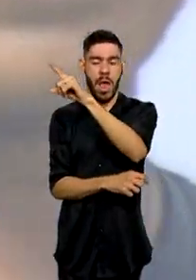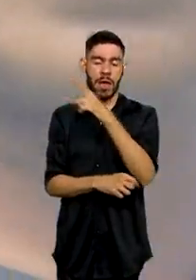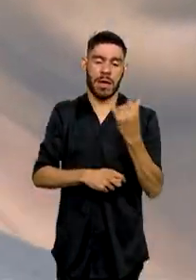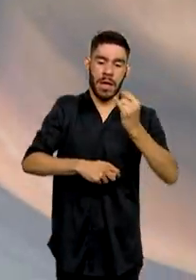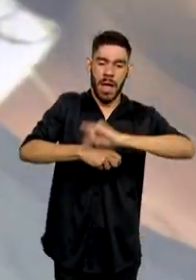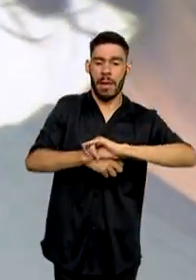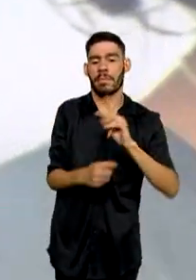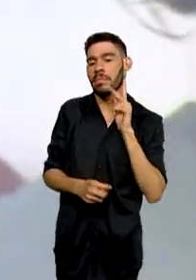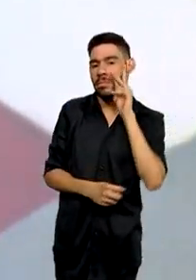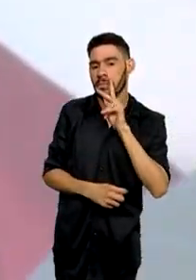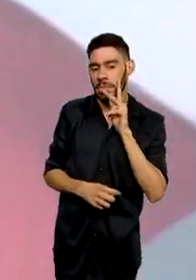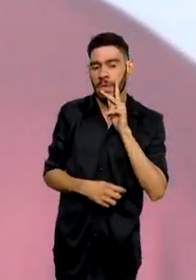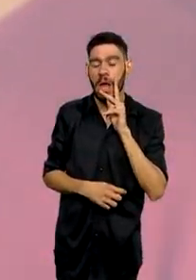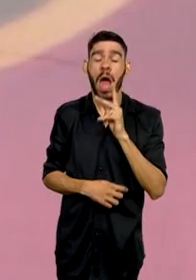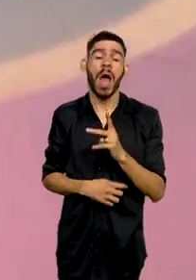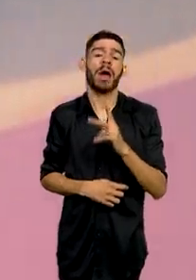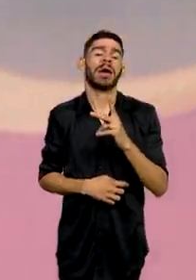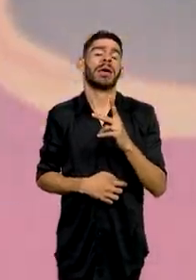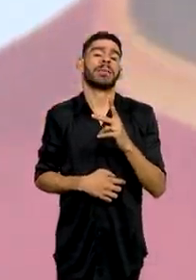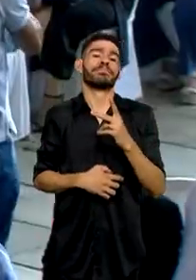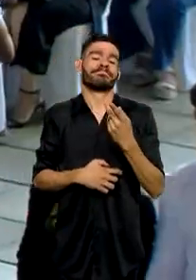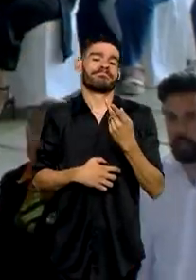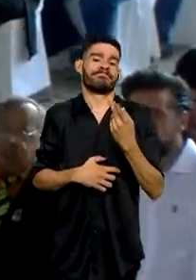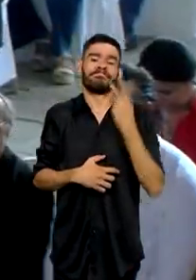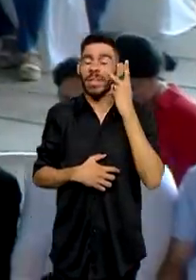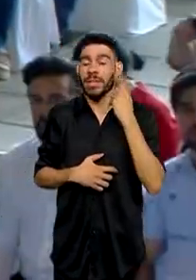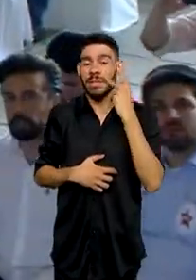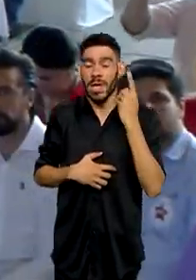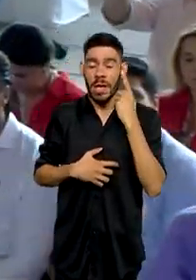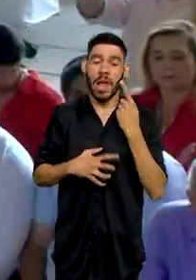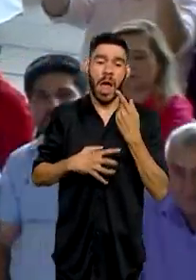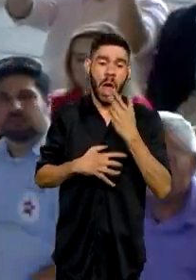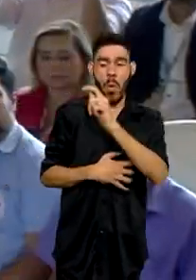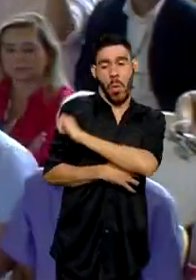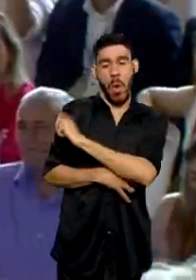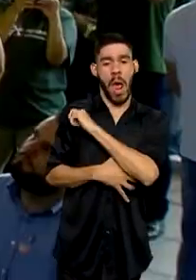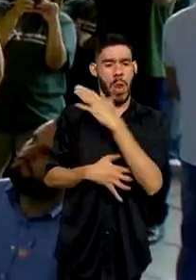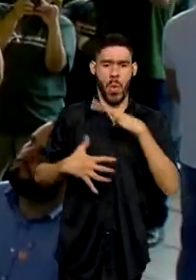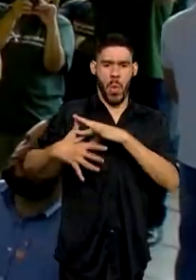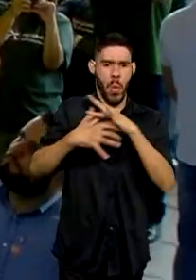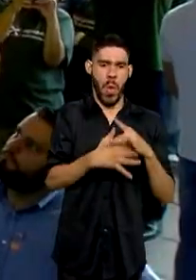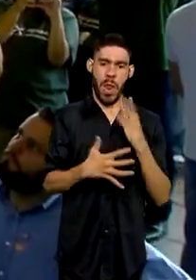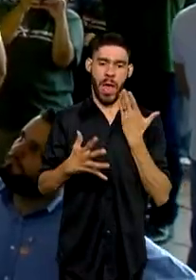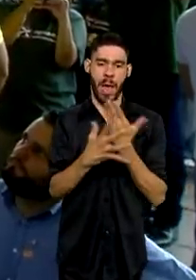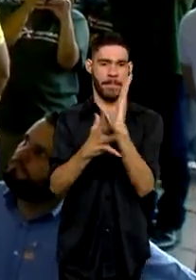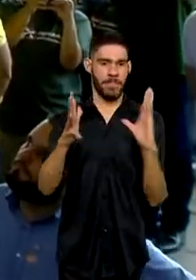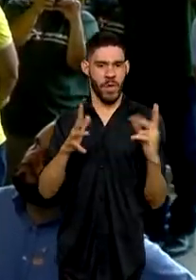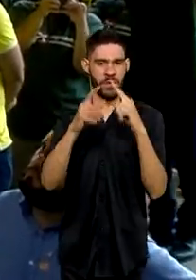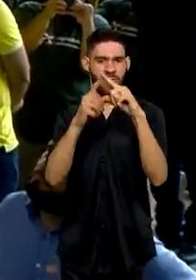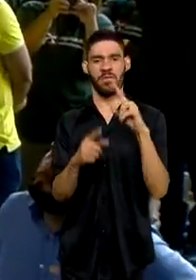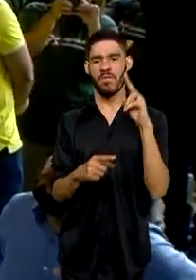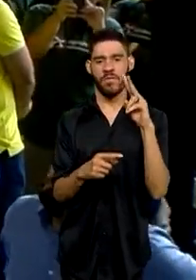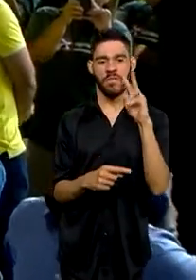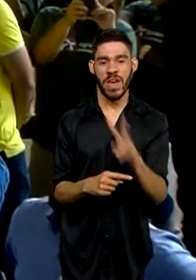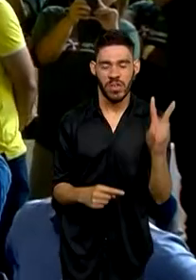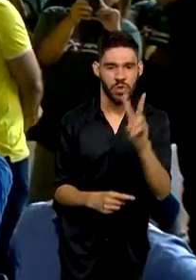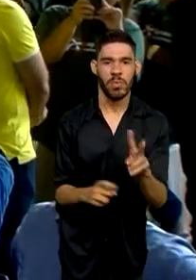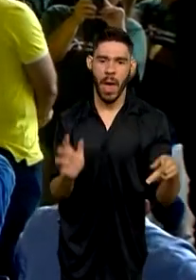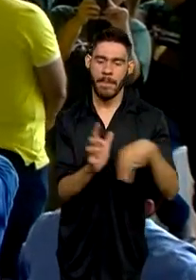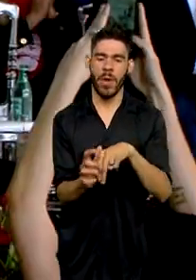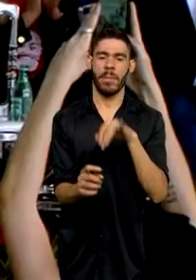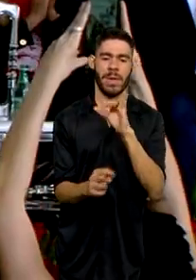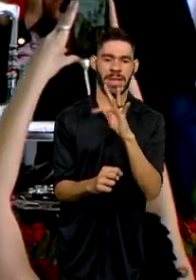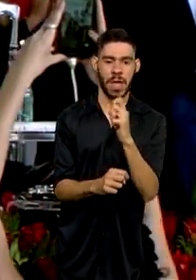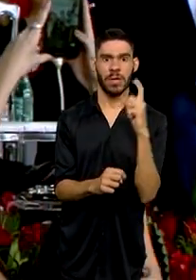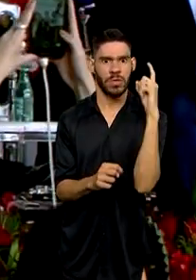Os alunos cearenses lideram em aprovações no vestibular do ITA, um dos mais difíceis do Brasil.